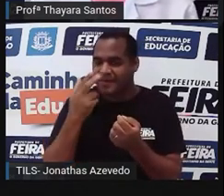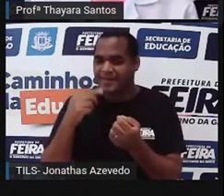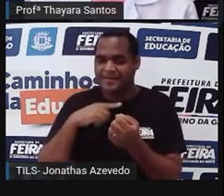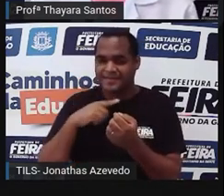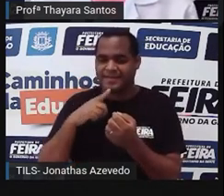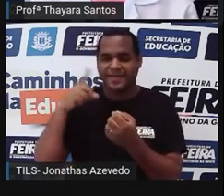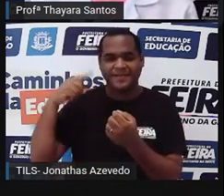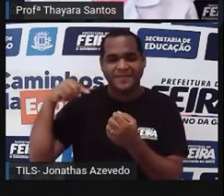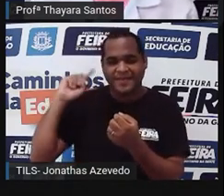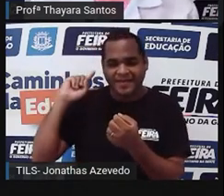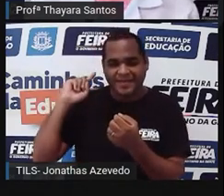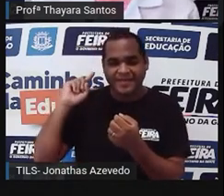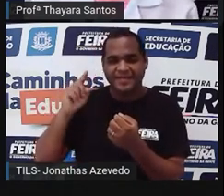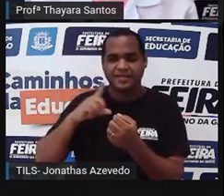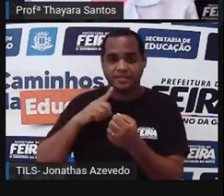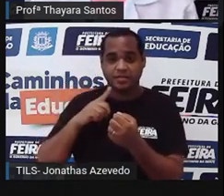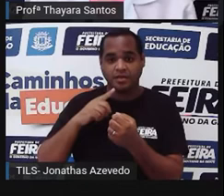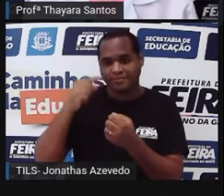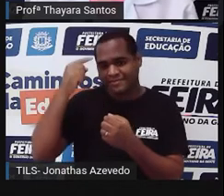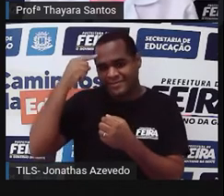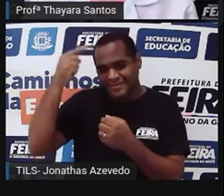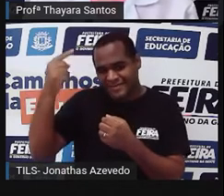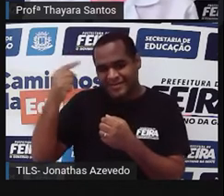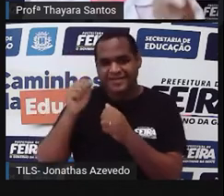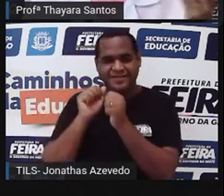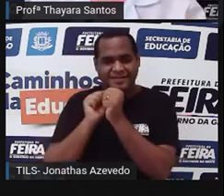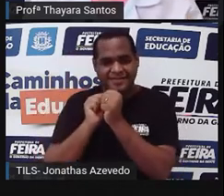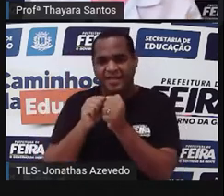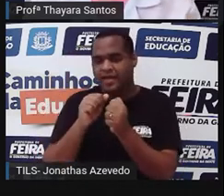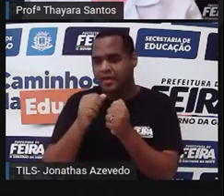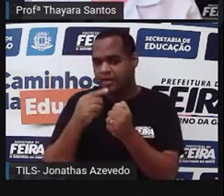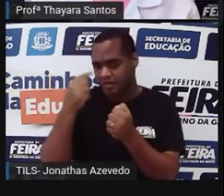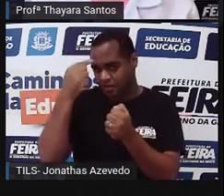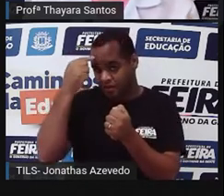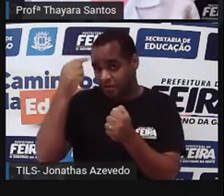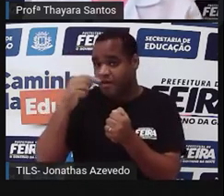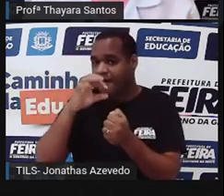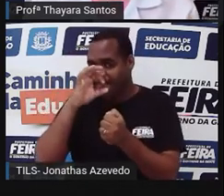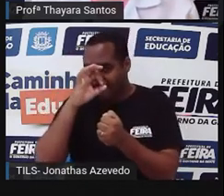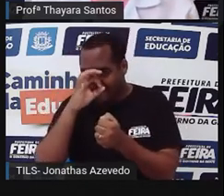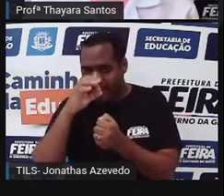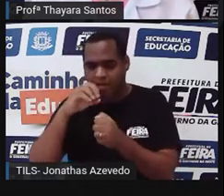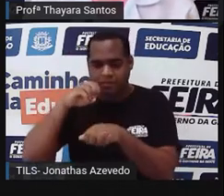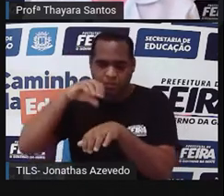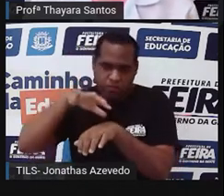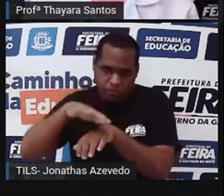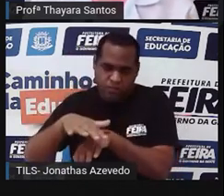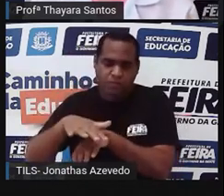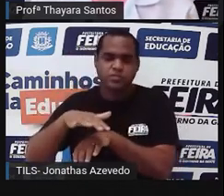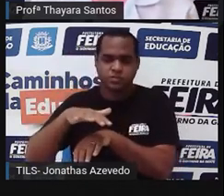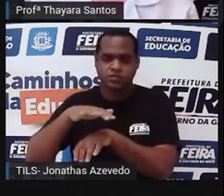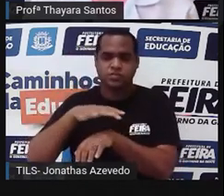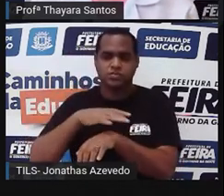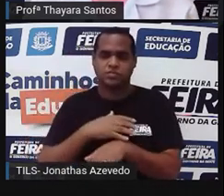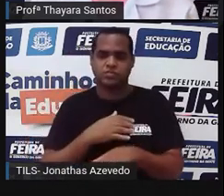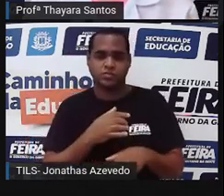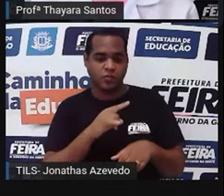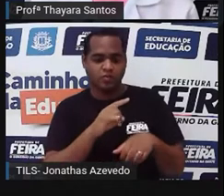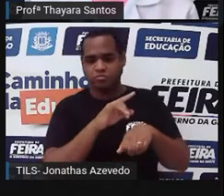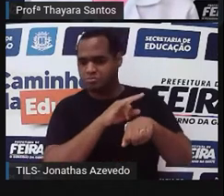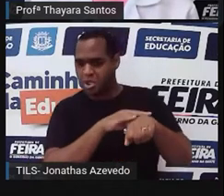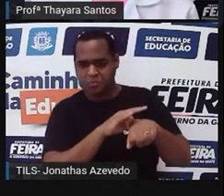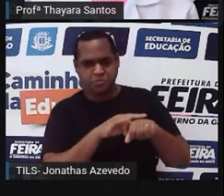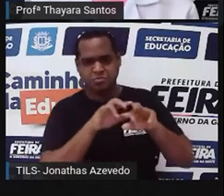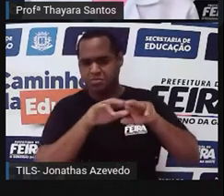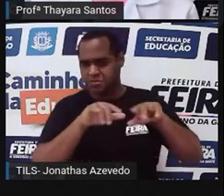abertura que é utilizada tanto para reprodução quanto para eliminar as fezes e a urina. Então, aqui, acima